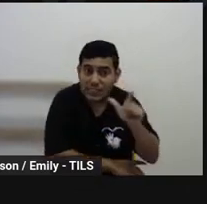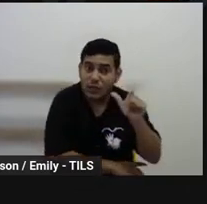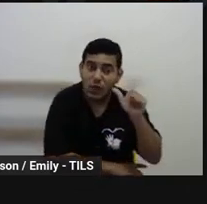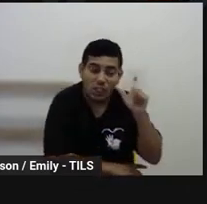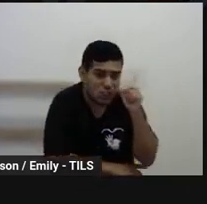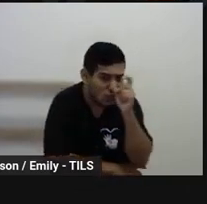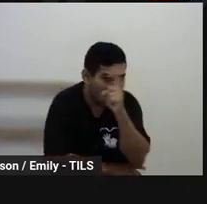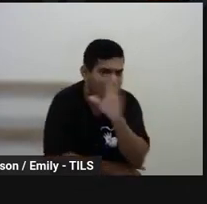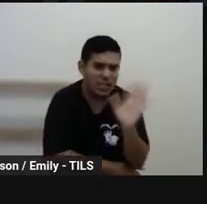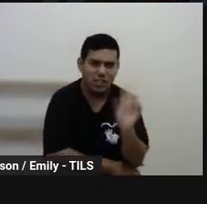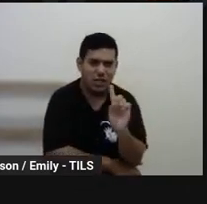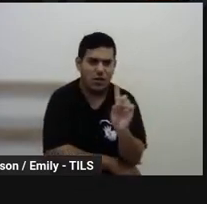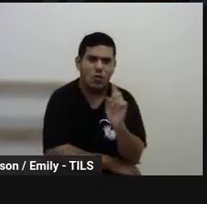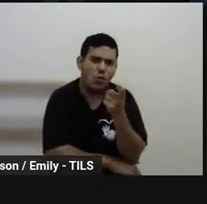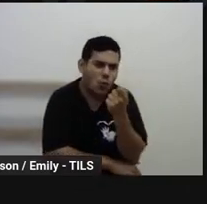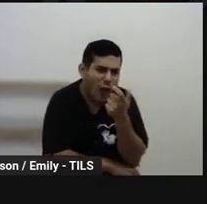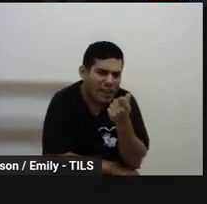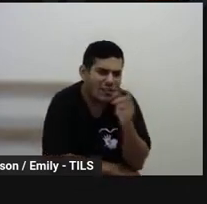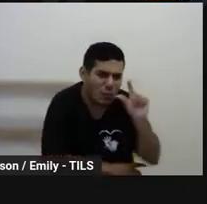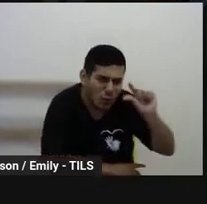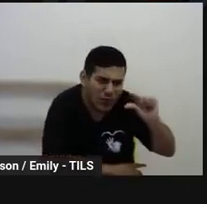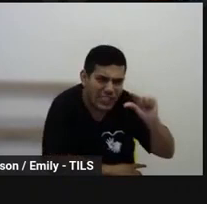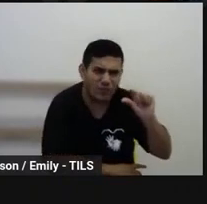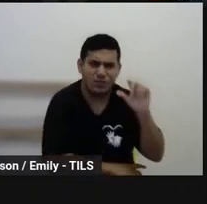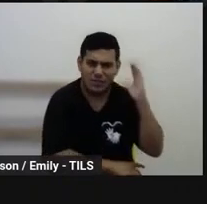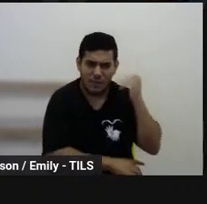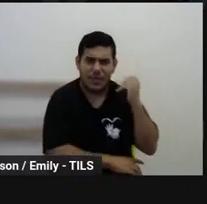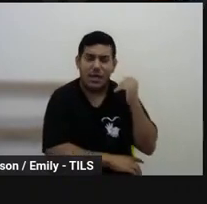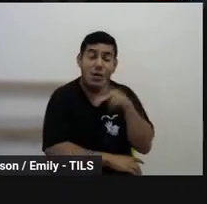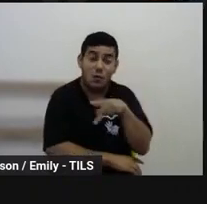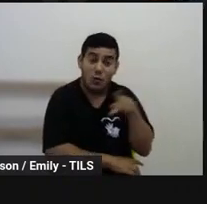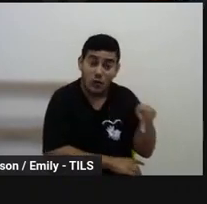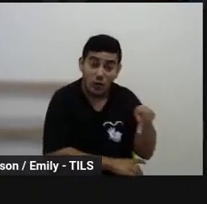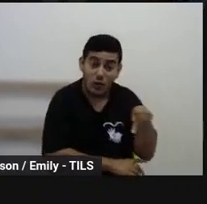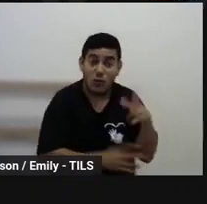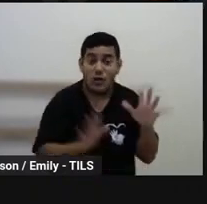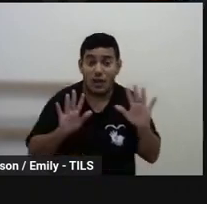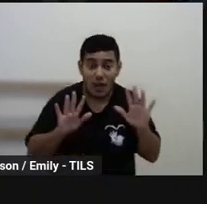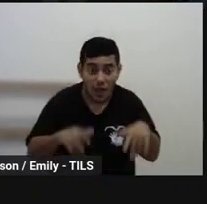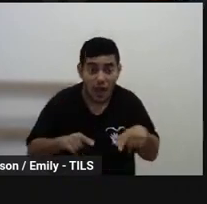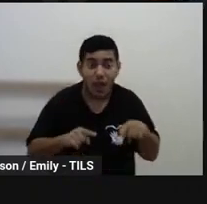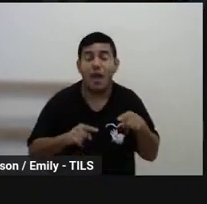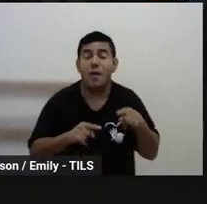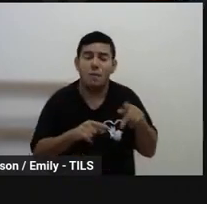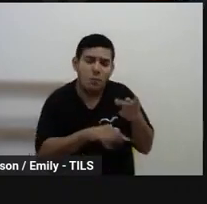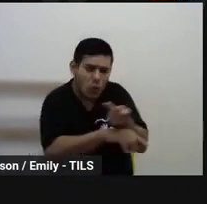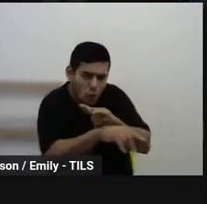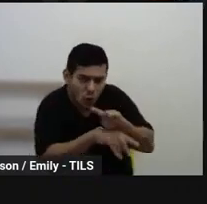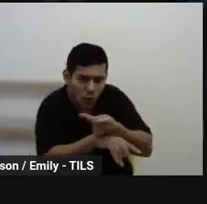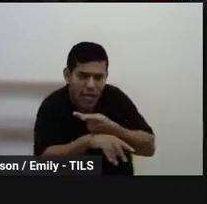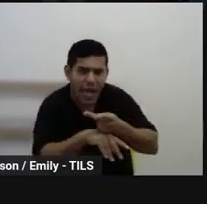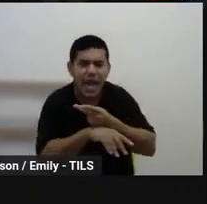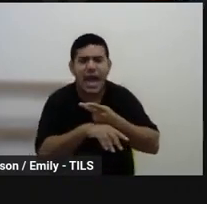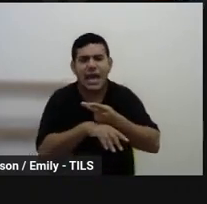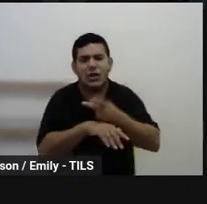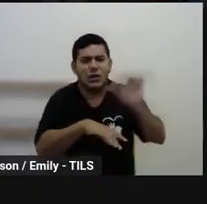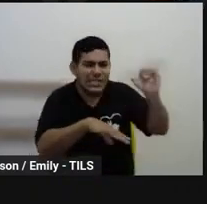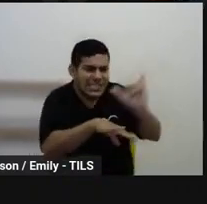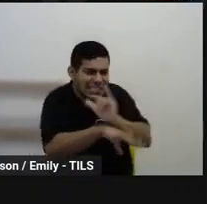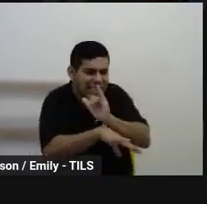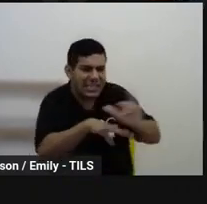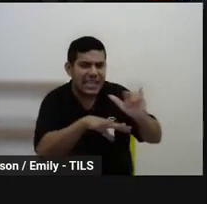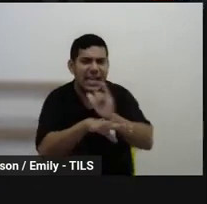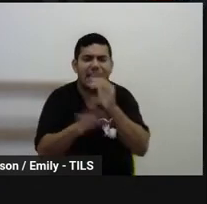na aprendizagem. Claro que os professores, muitos deles, buscaram, né, recursos, estratégias,